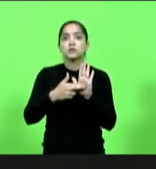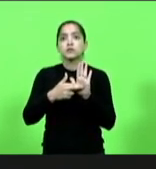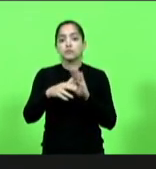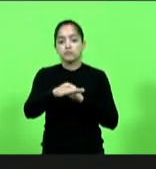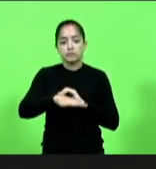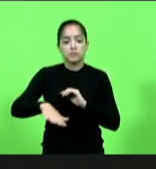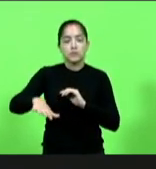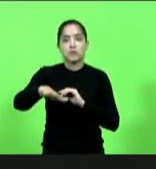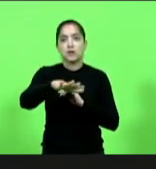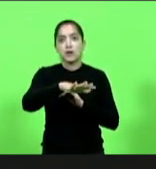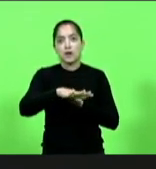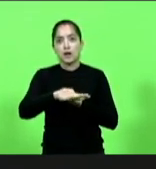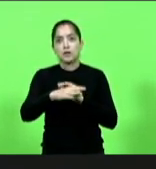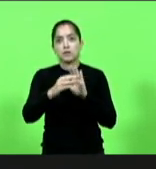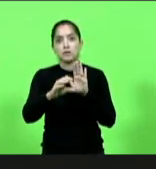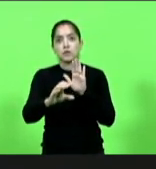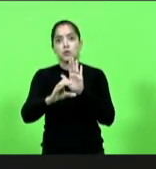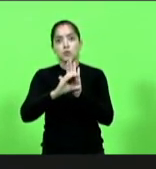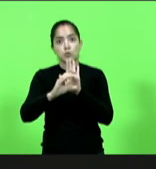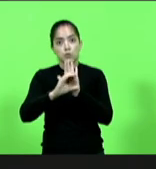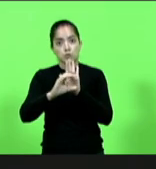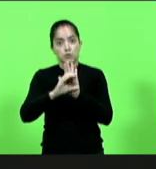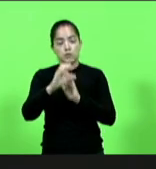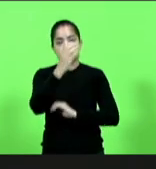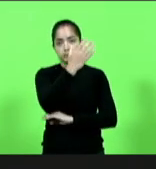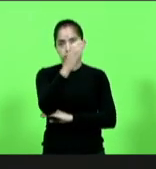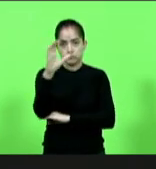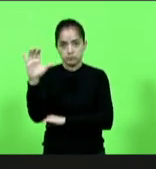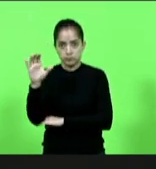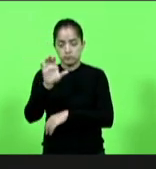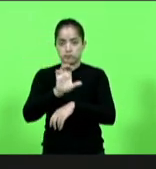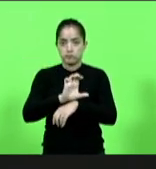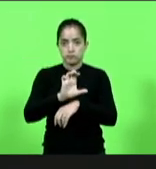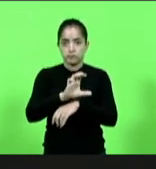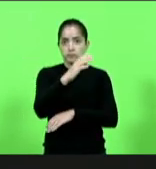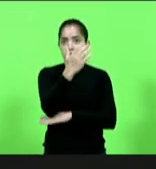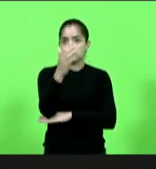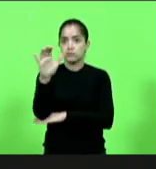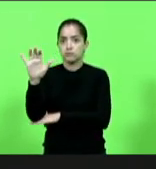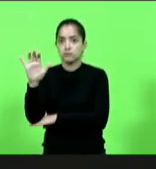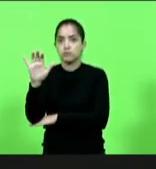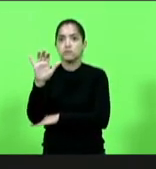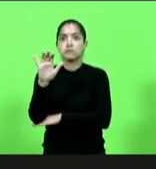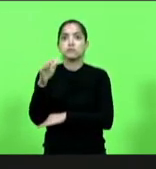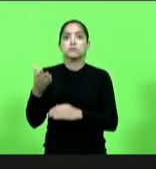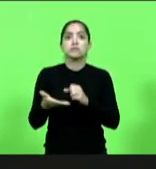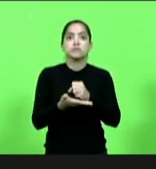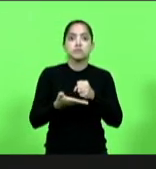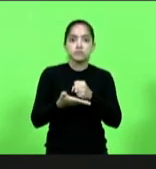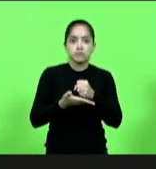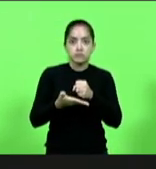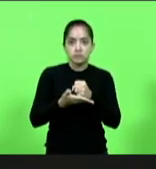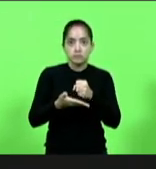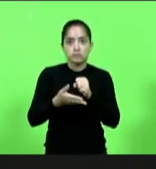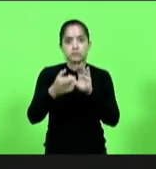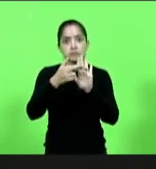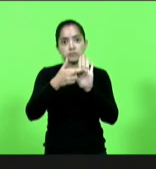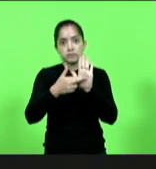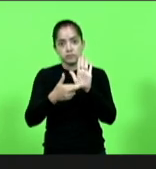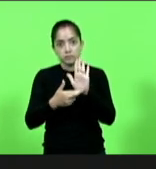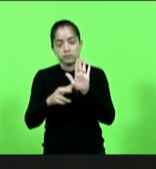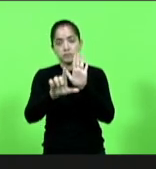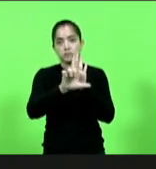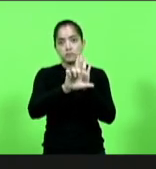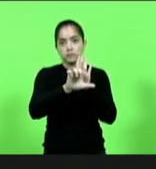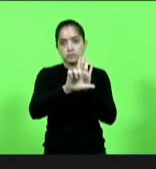previstas no Código Florestal e no Código Estadual do Meio Ambiente, mas que tome como base os dispositivos previstos na lei